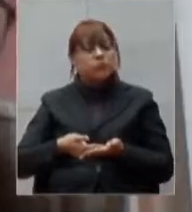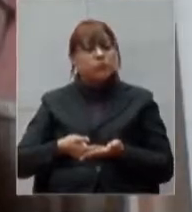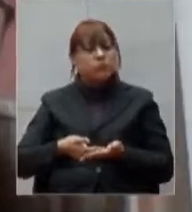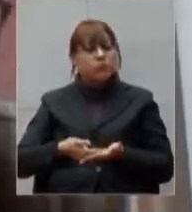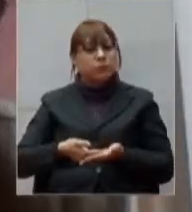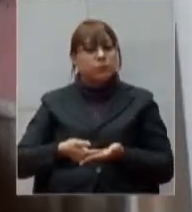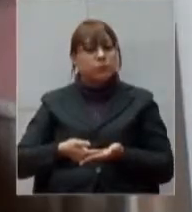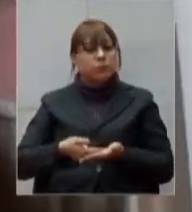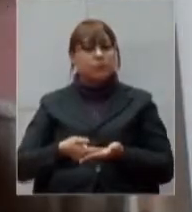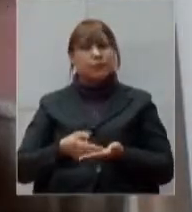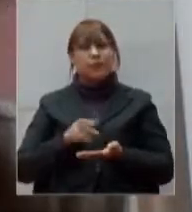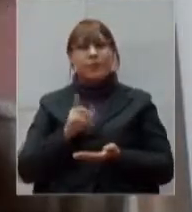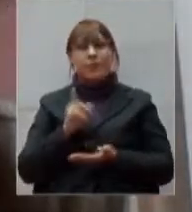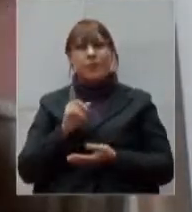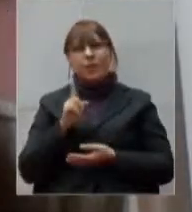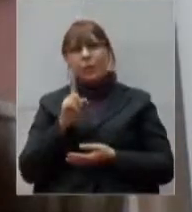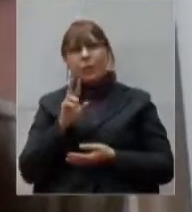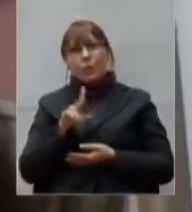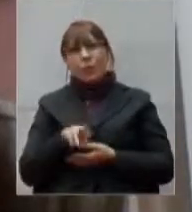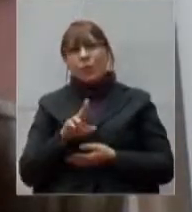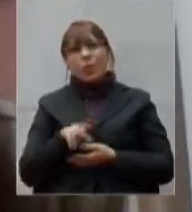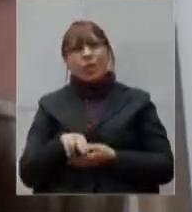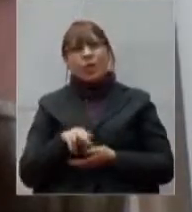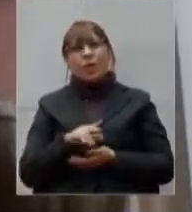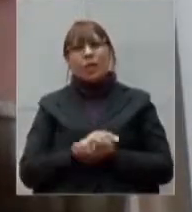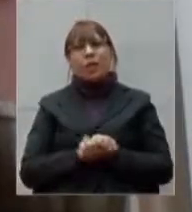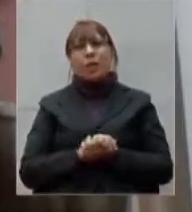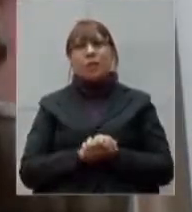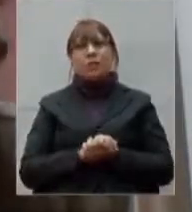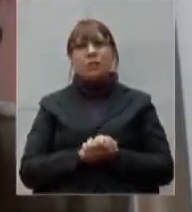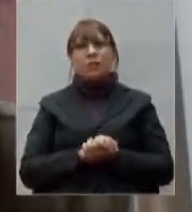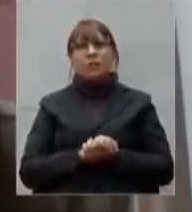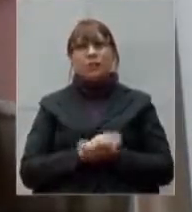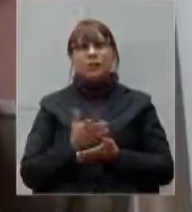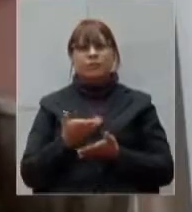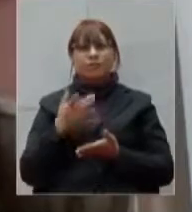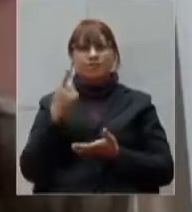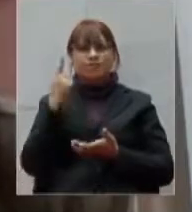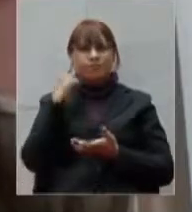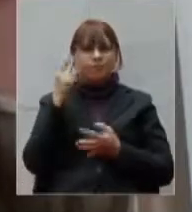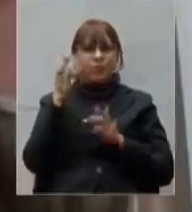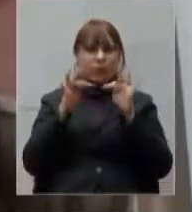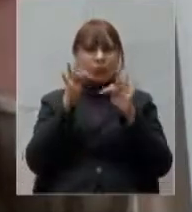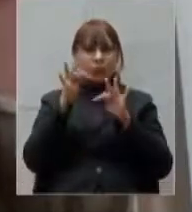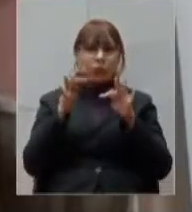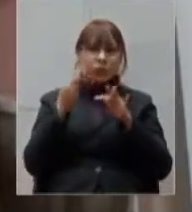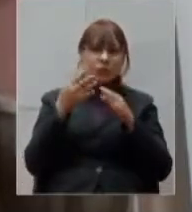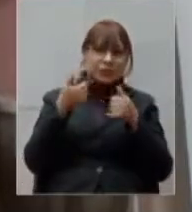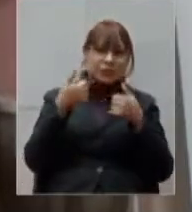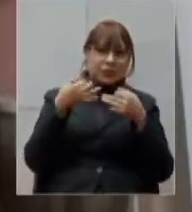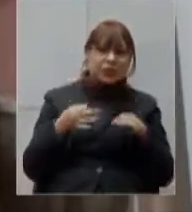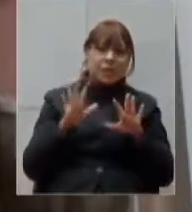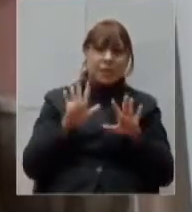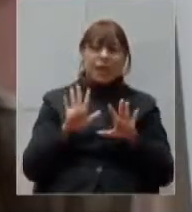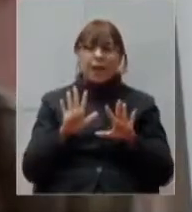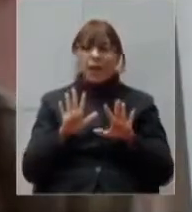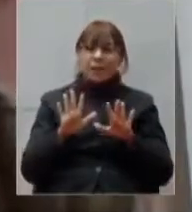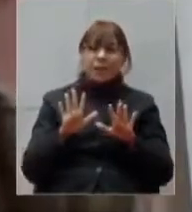não propriamente para agora faltou a terminologia adequada mas é uma unidade